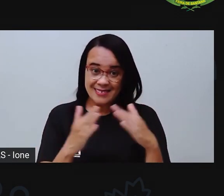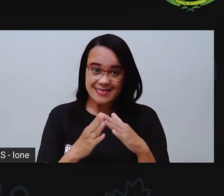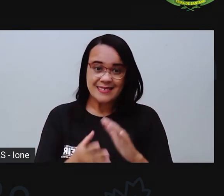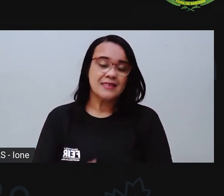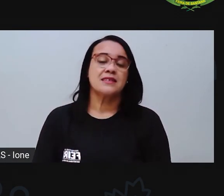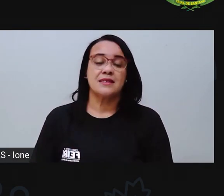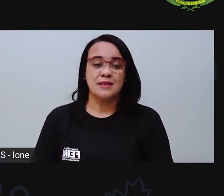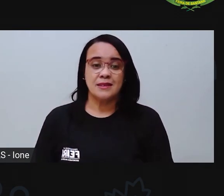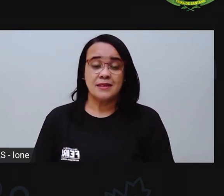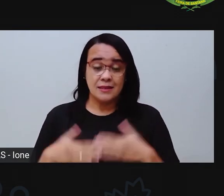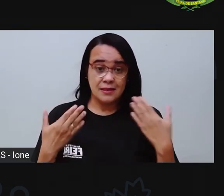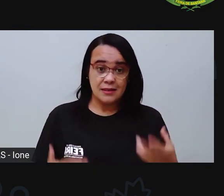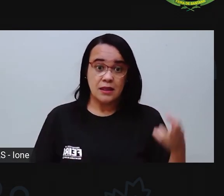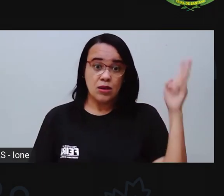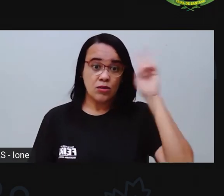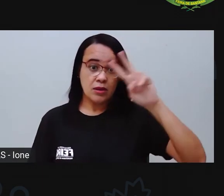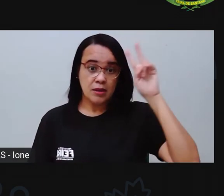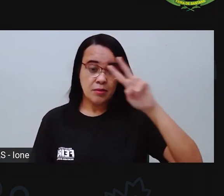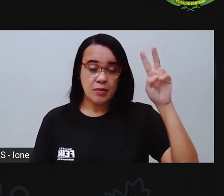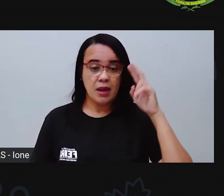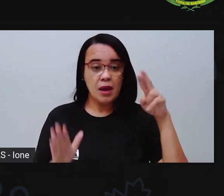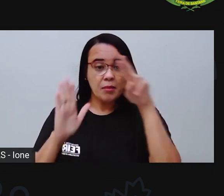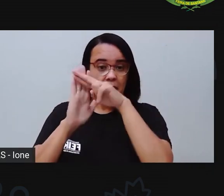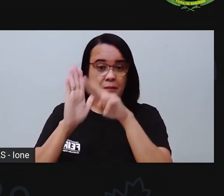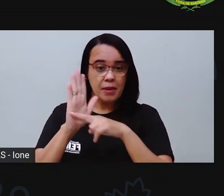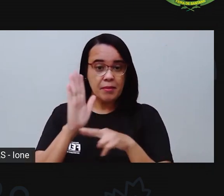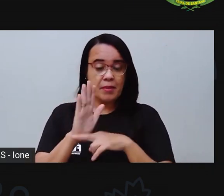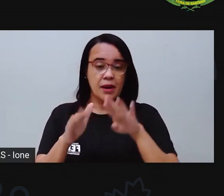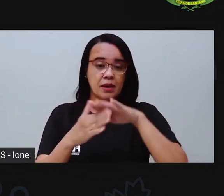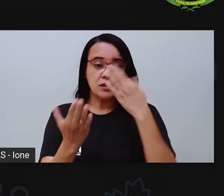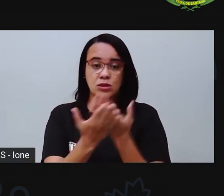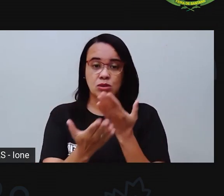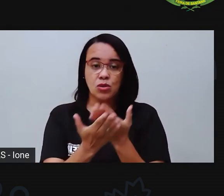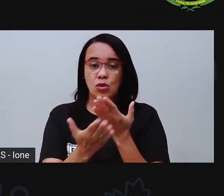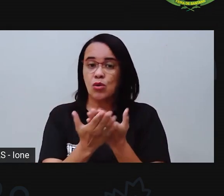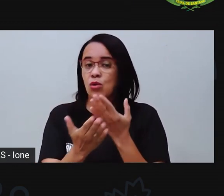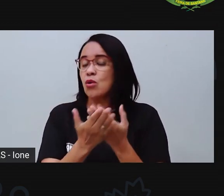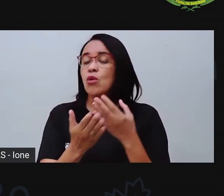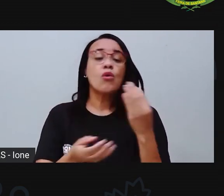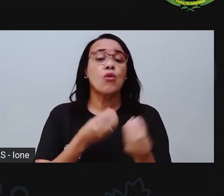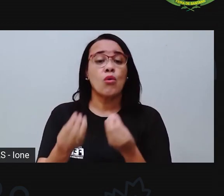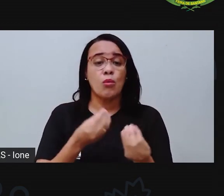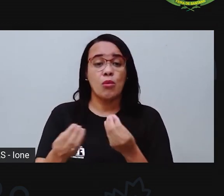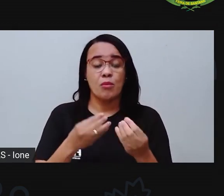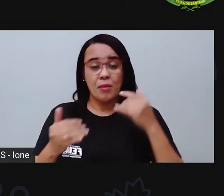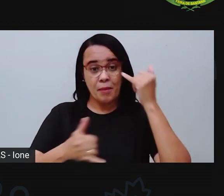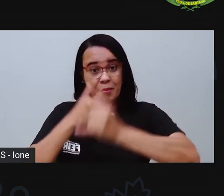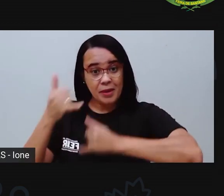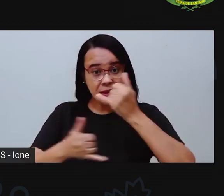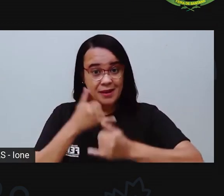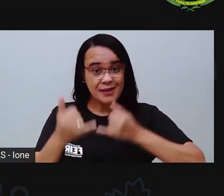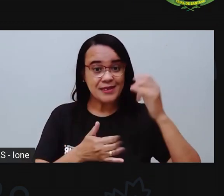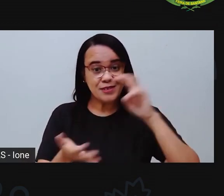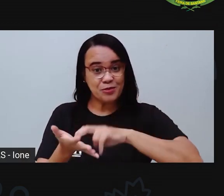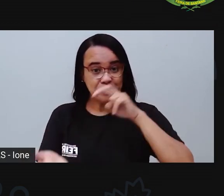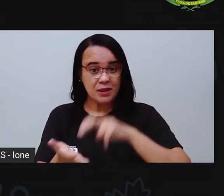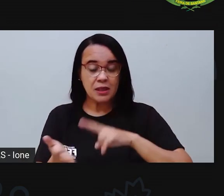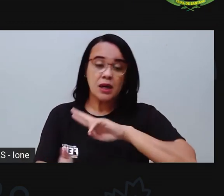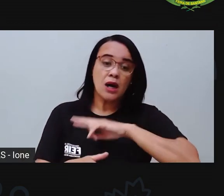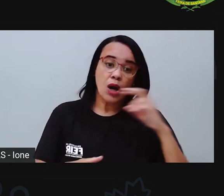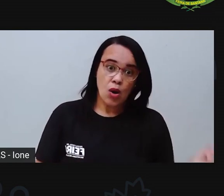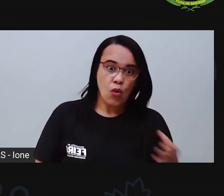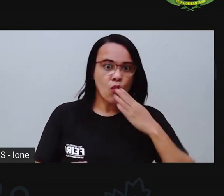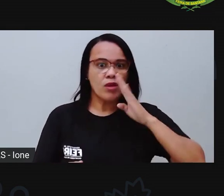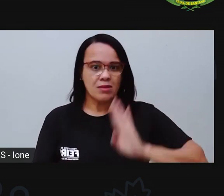rotina que vocês têm na escola. Então, na escola, quando vocês estão lá, primeiro ano, não fica brincando a manhã toda ou a tarde toda, né?